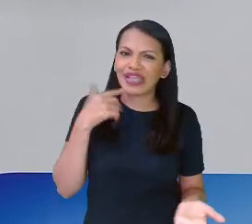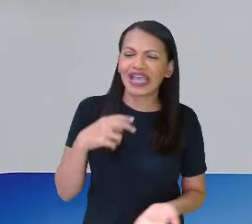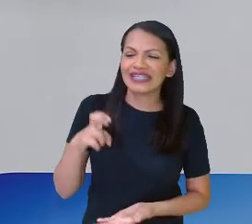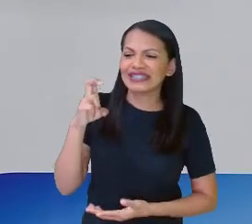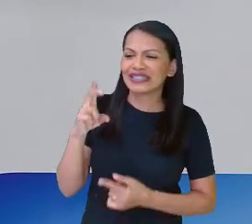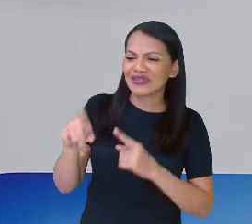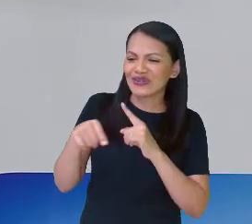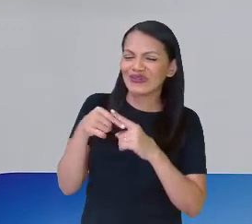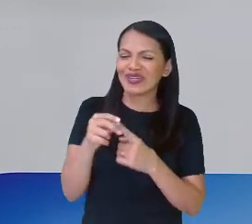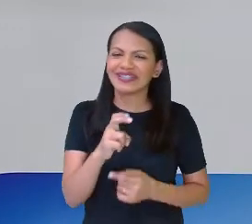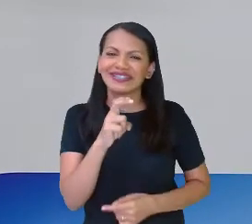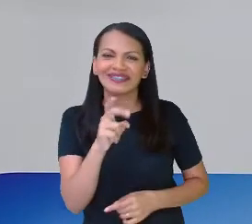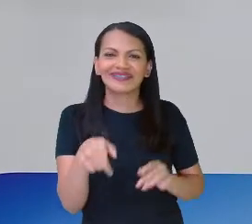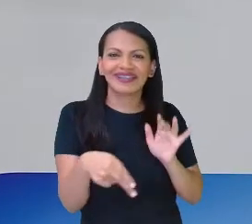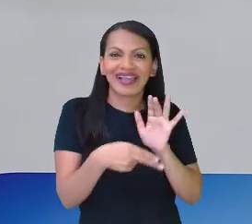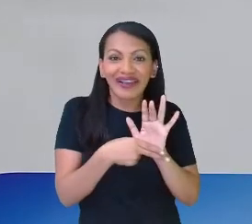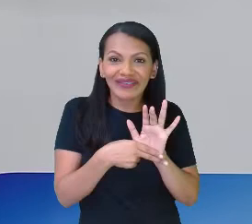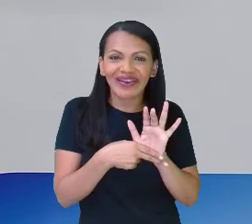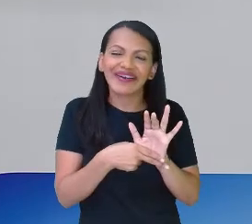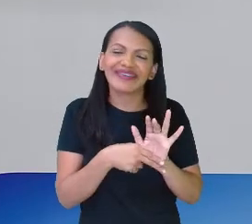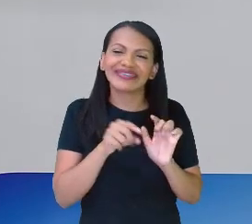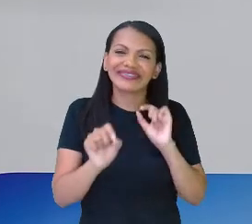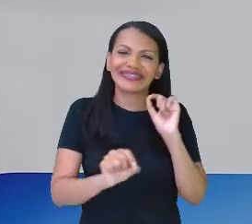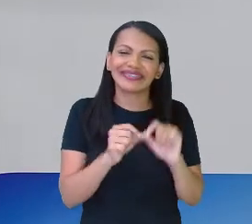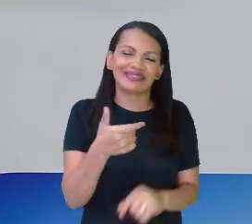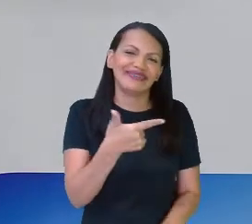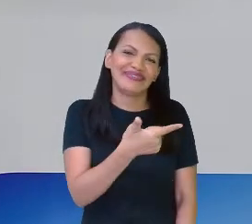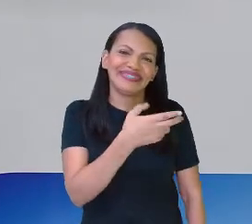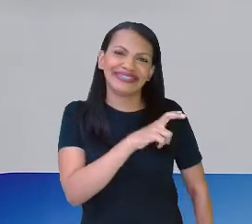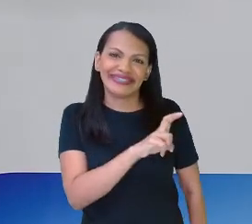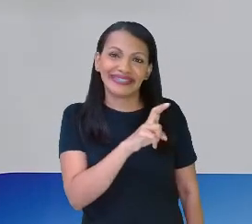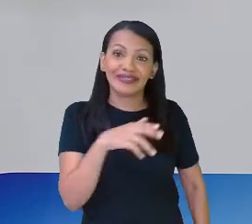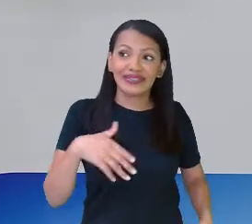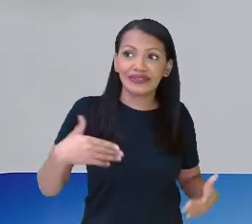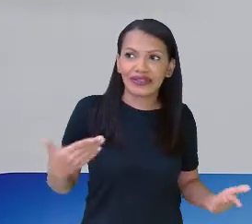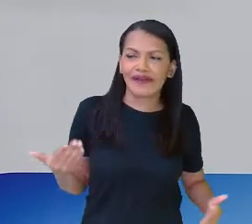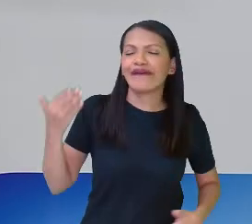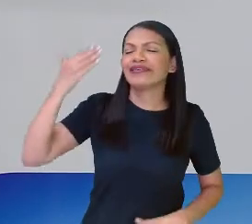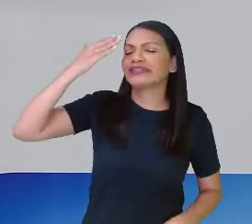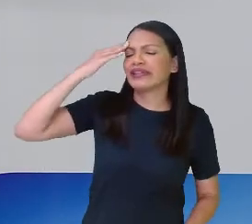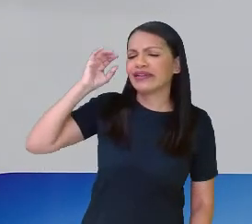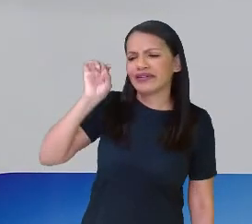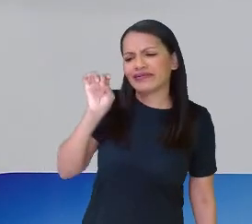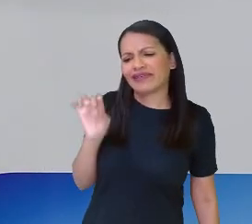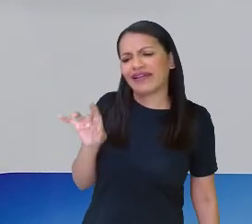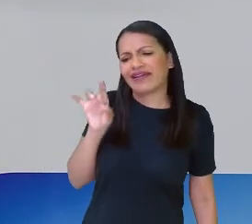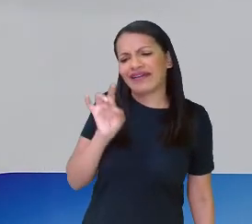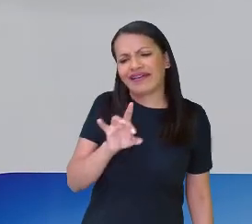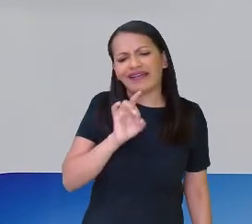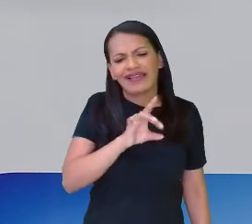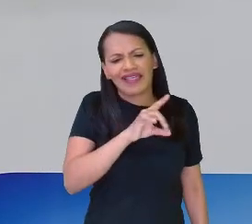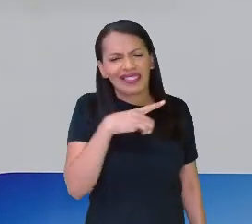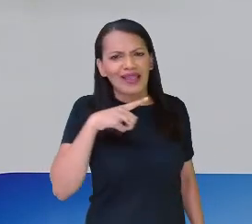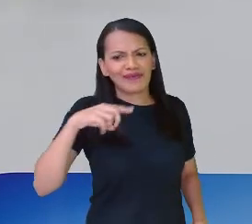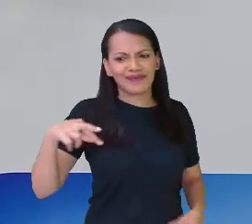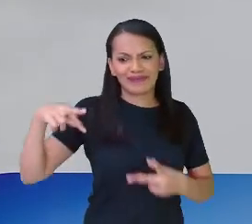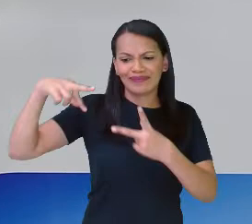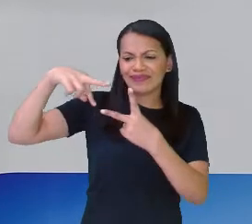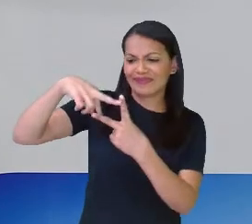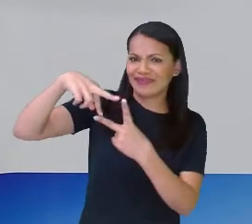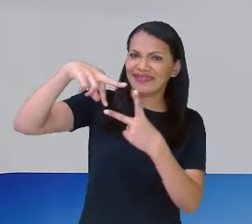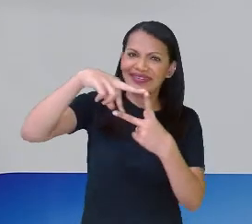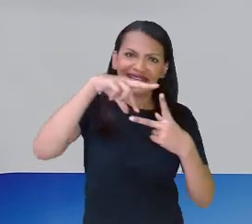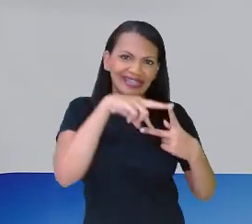5, eu achei 25 quadradinhos. Porém, eu sei que cada quadradinho desse é um metro quadrado.